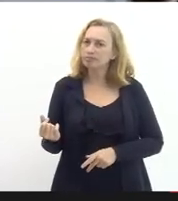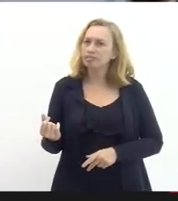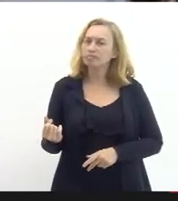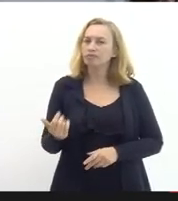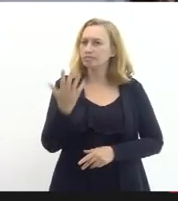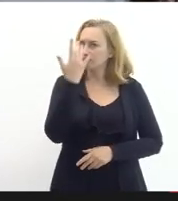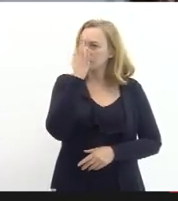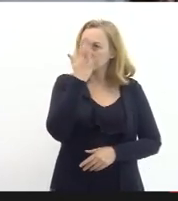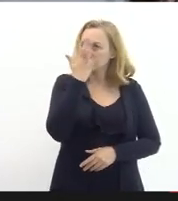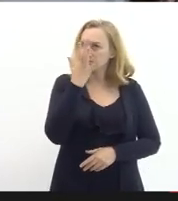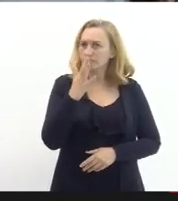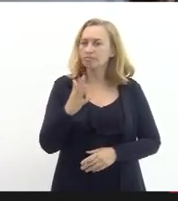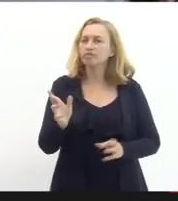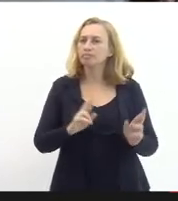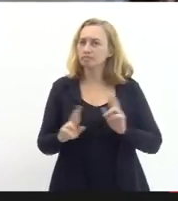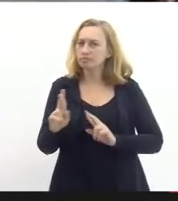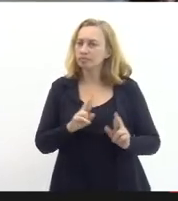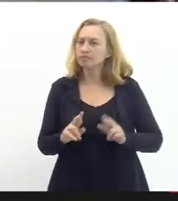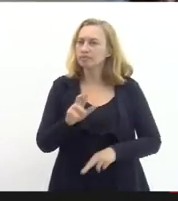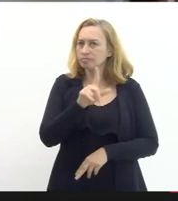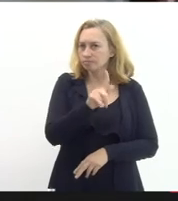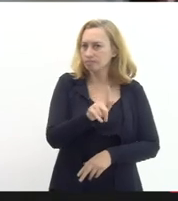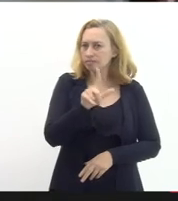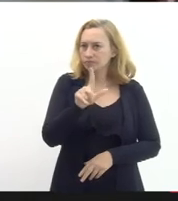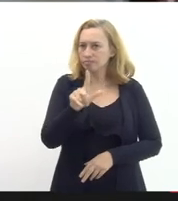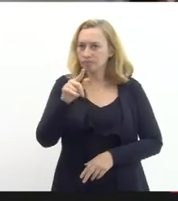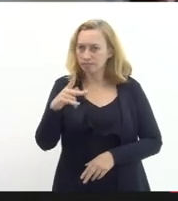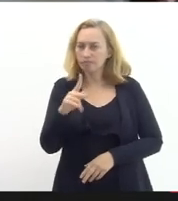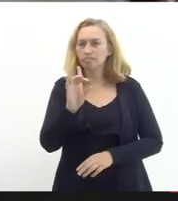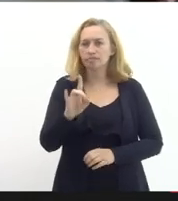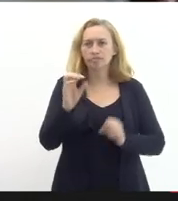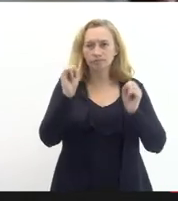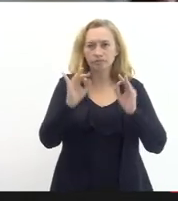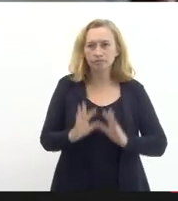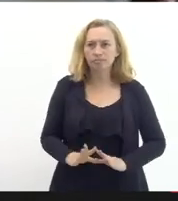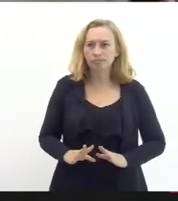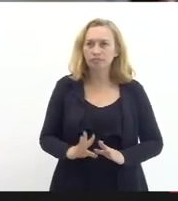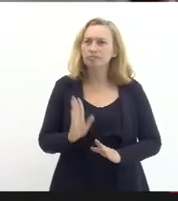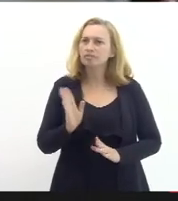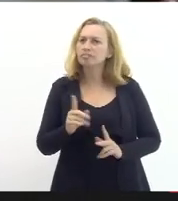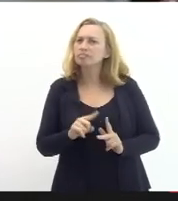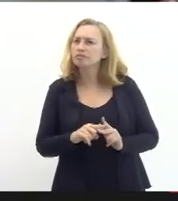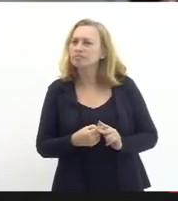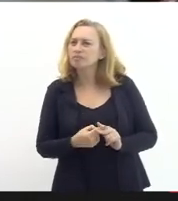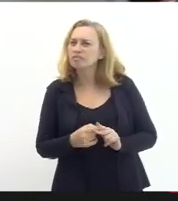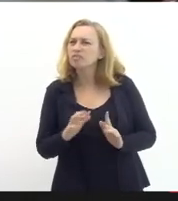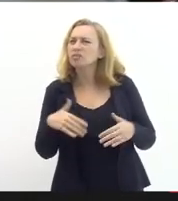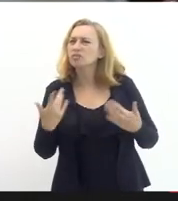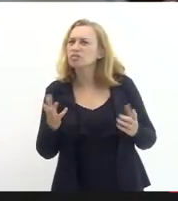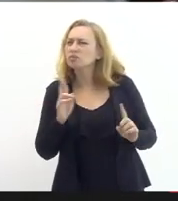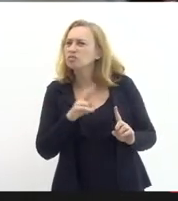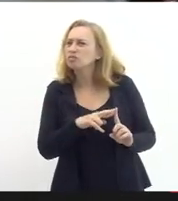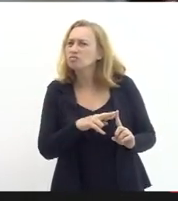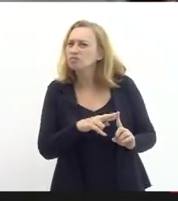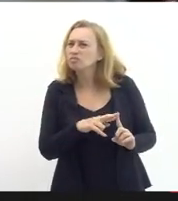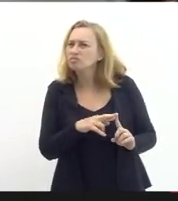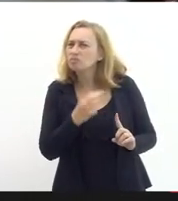então isso aqui em relação a GLP só esclarecendo vai ser reajustado com qual referência desculpa